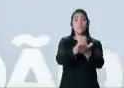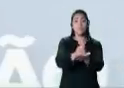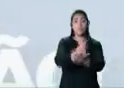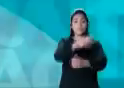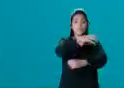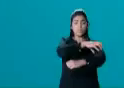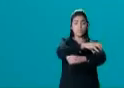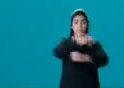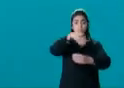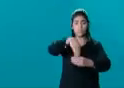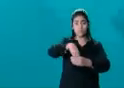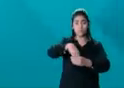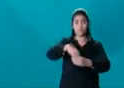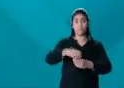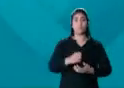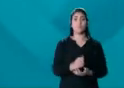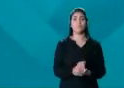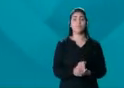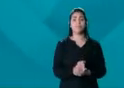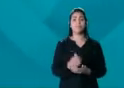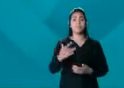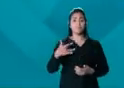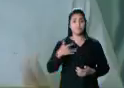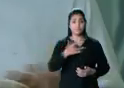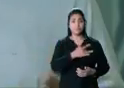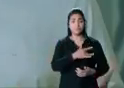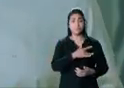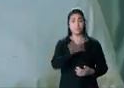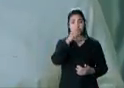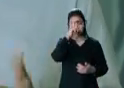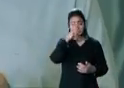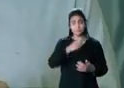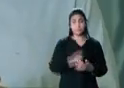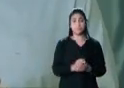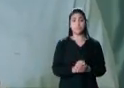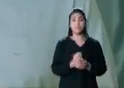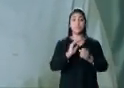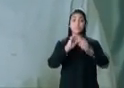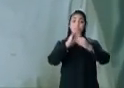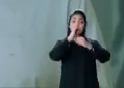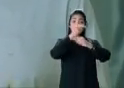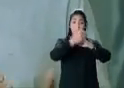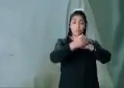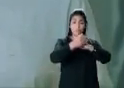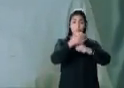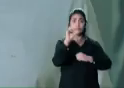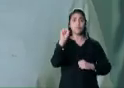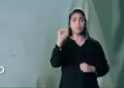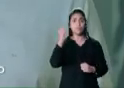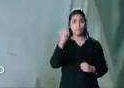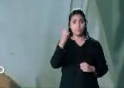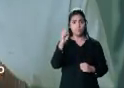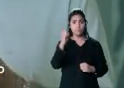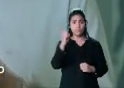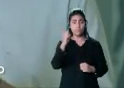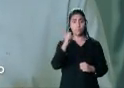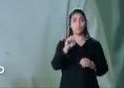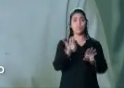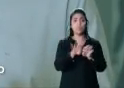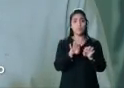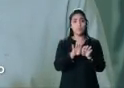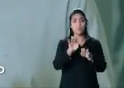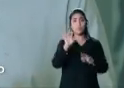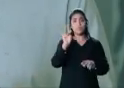TFD. Atendimento ao cidadão. Vamos implantar uma OCA na Baixada da Sobral, uma no segundo